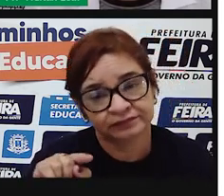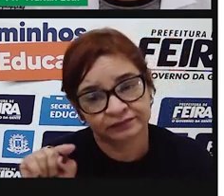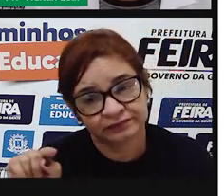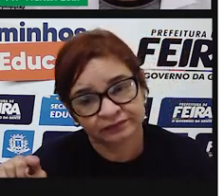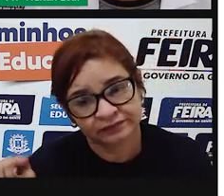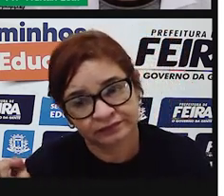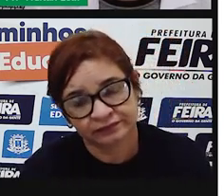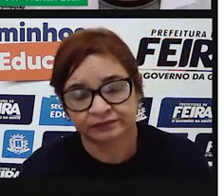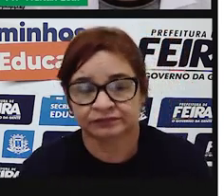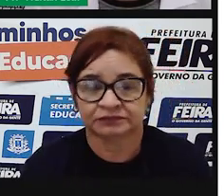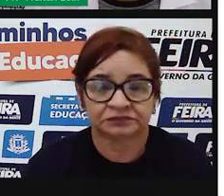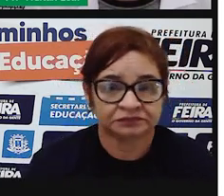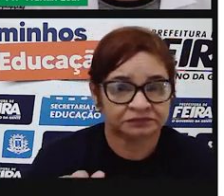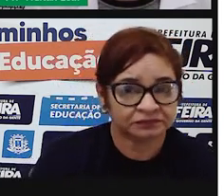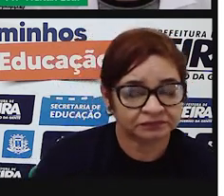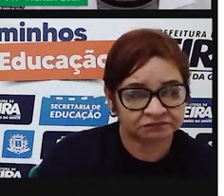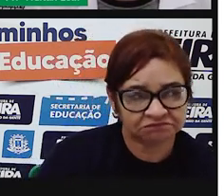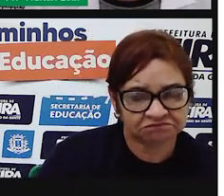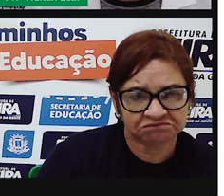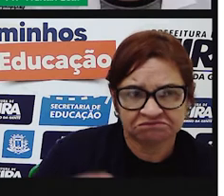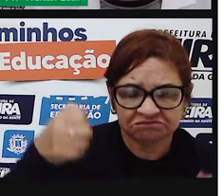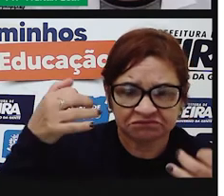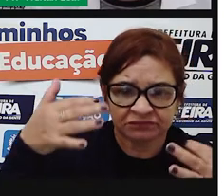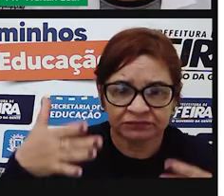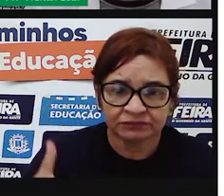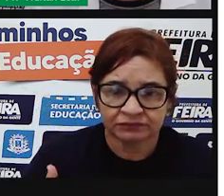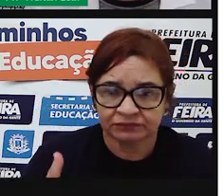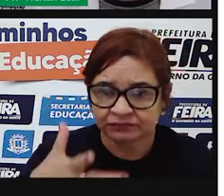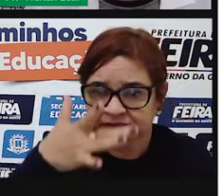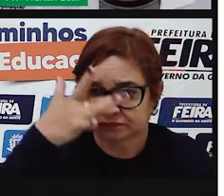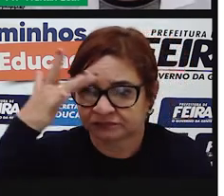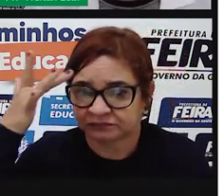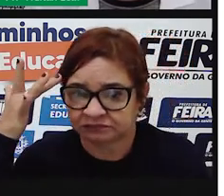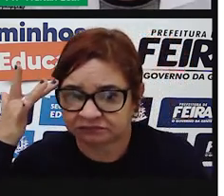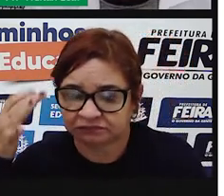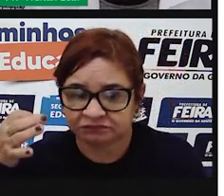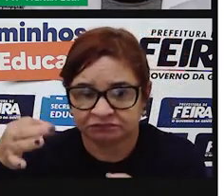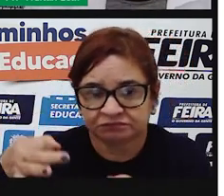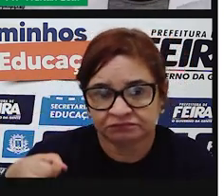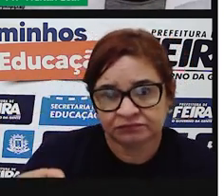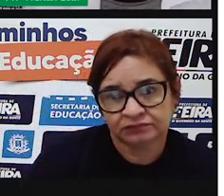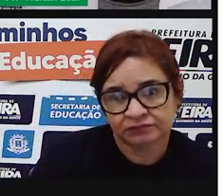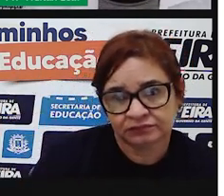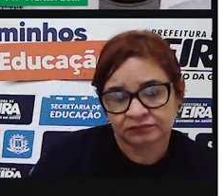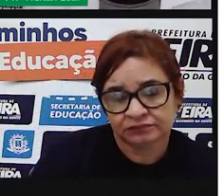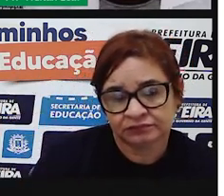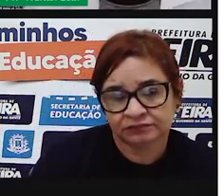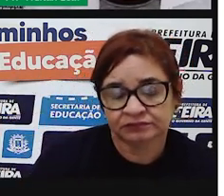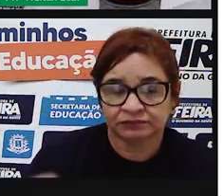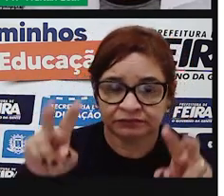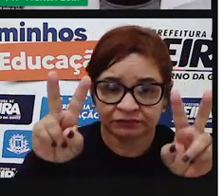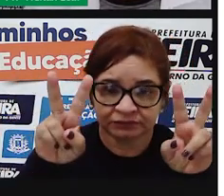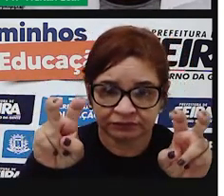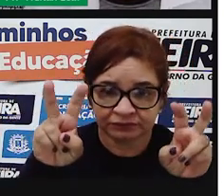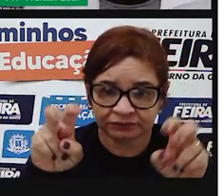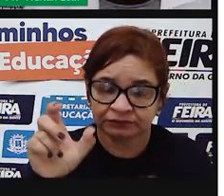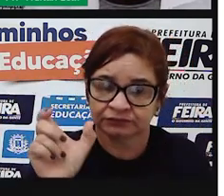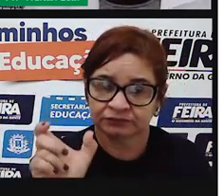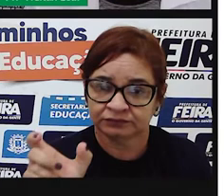de forma irônica. Então, se utiliza a aspa para dar destaque a essa palavra.